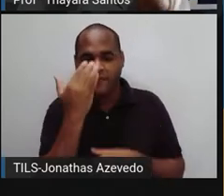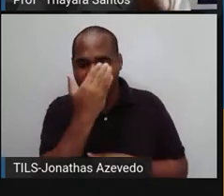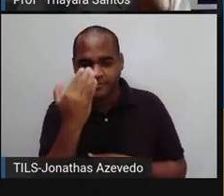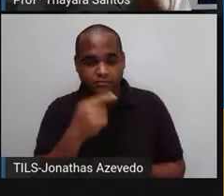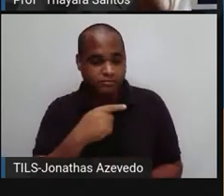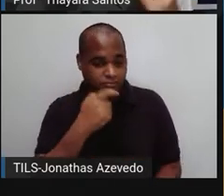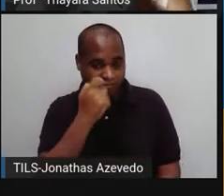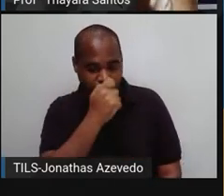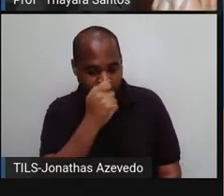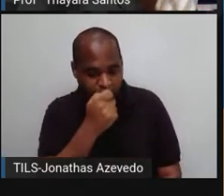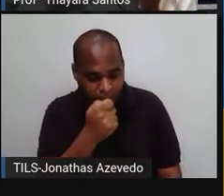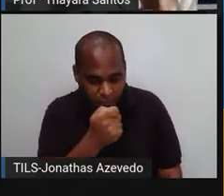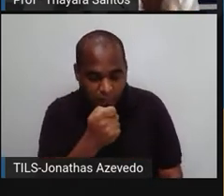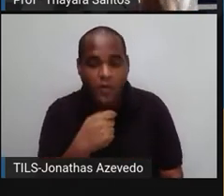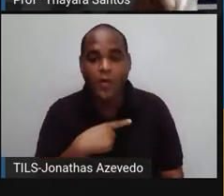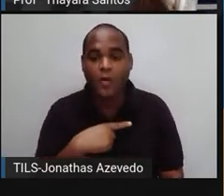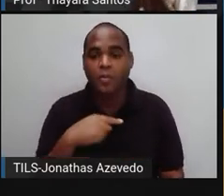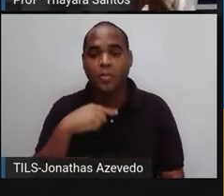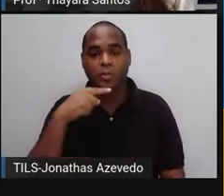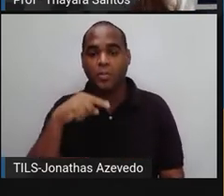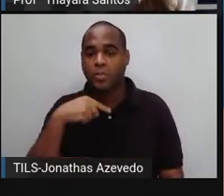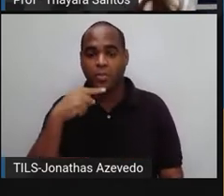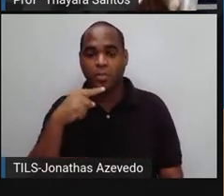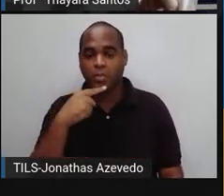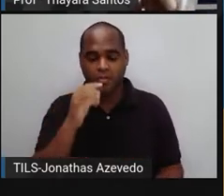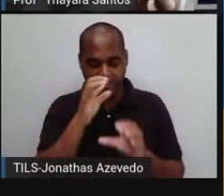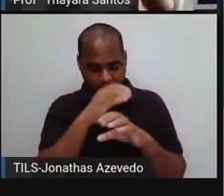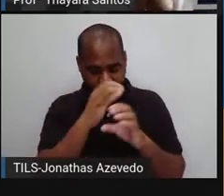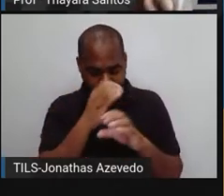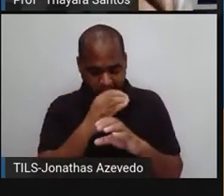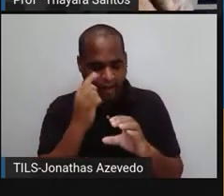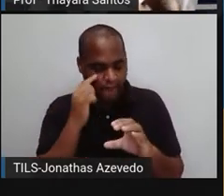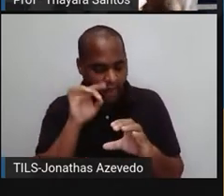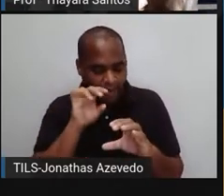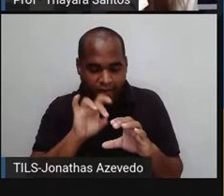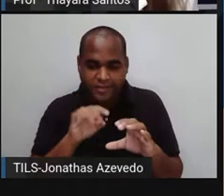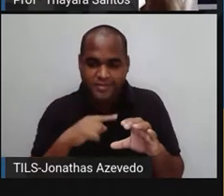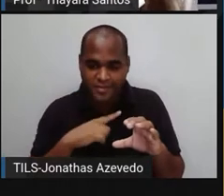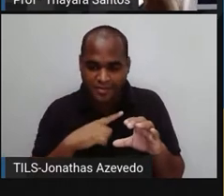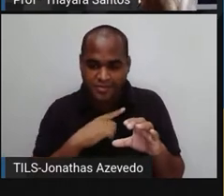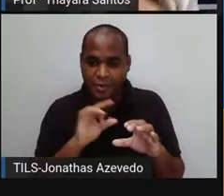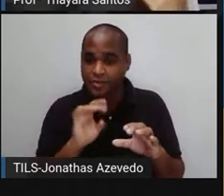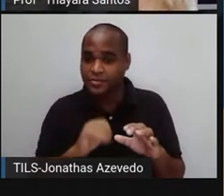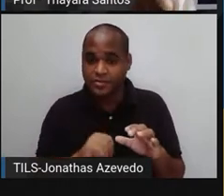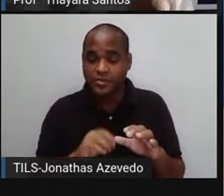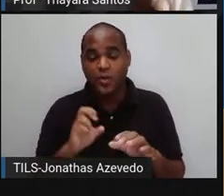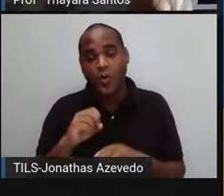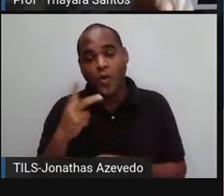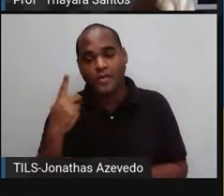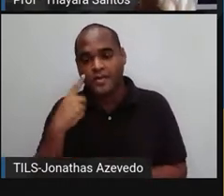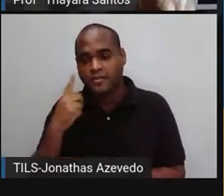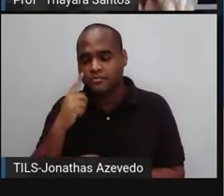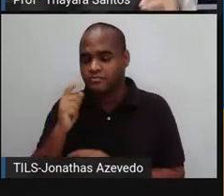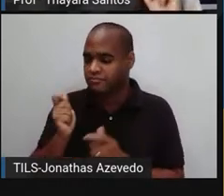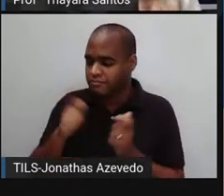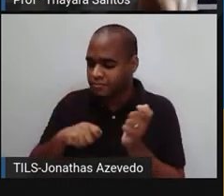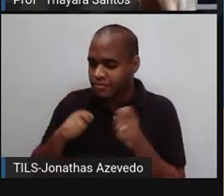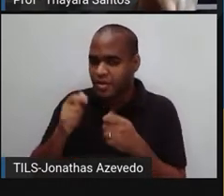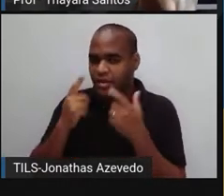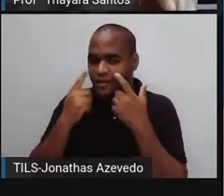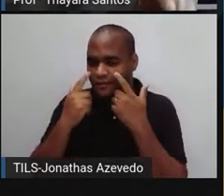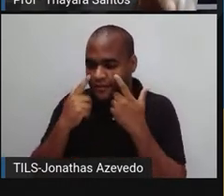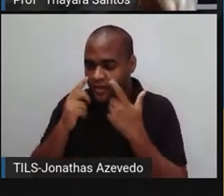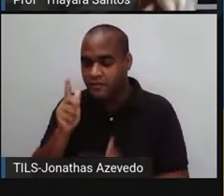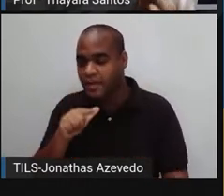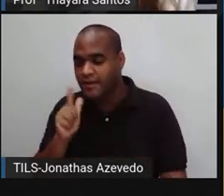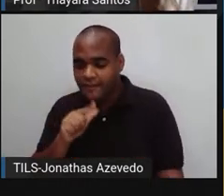macroscópicos, né? O que quer dizer isso? Os microscópicos são aqueles que a gente só enxerga no microscópio e os macroscópicos são aqueles